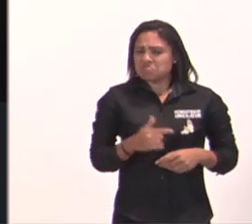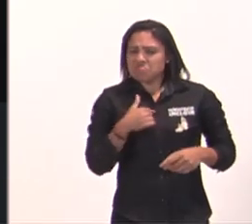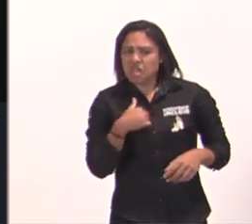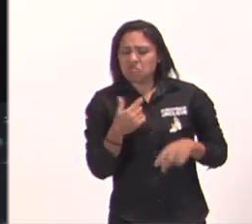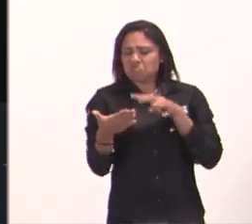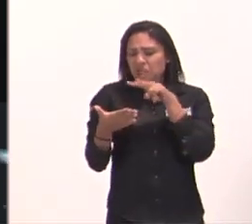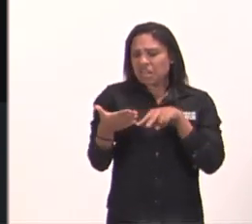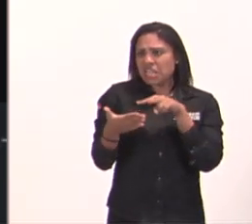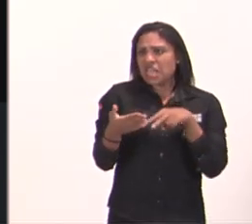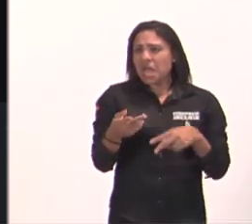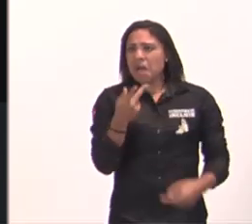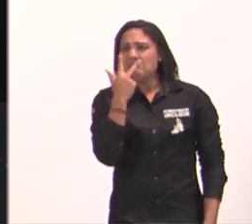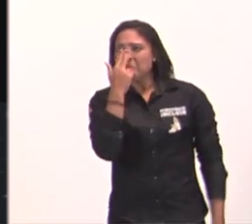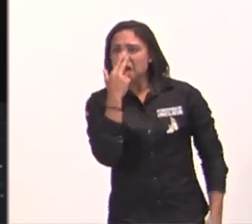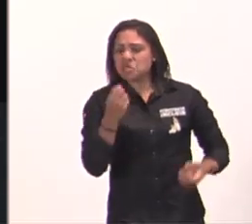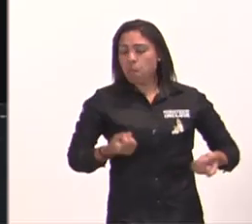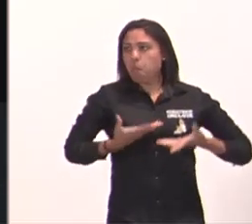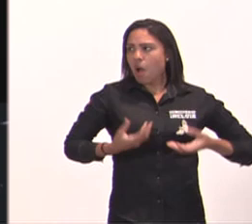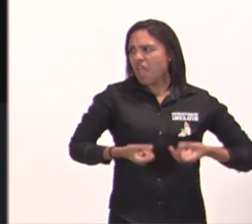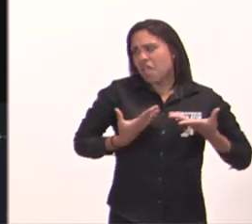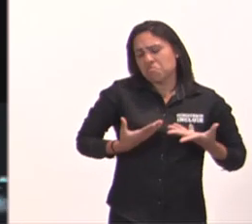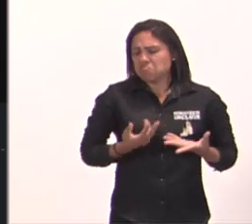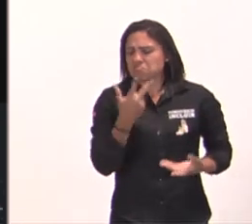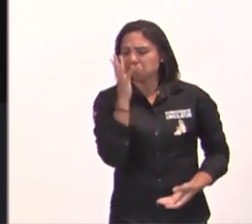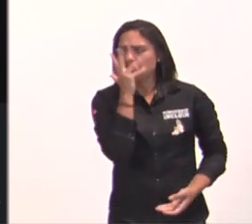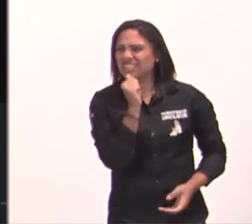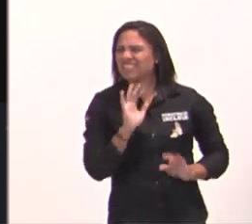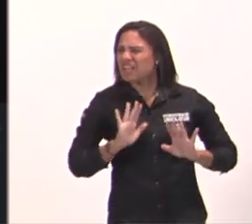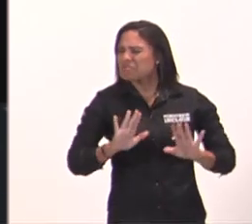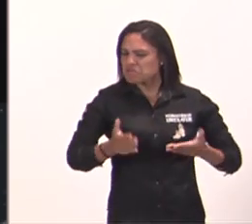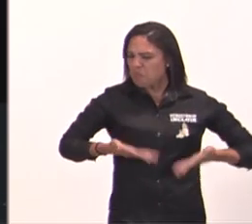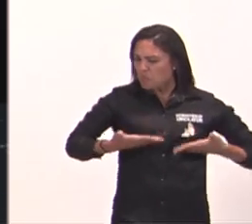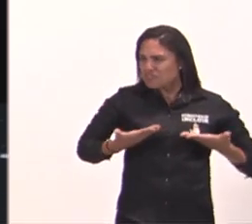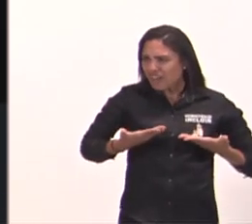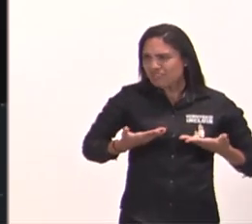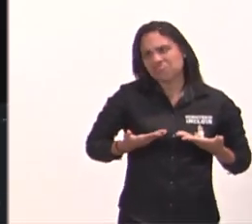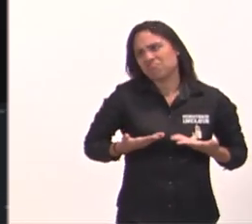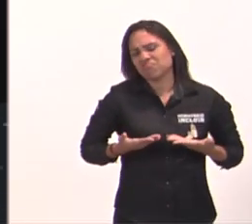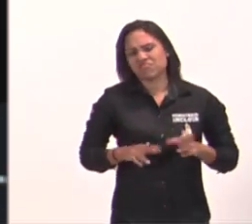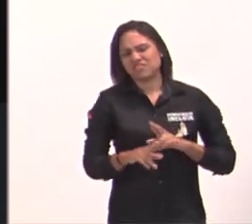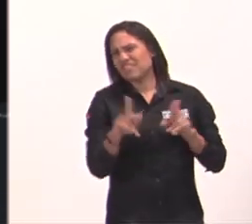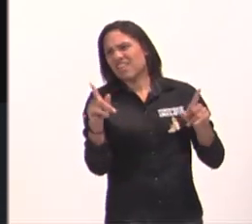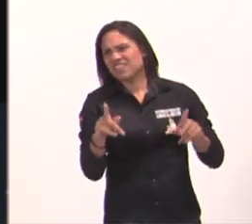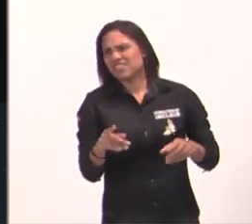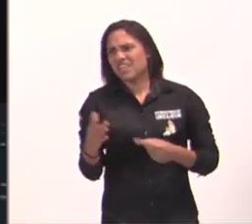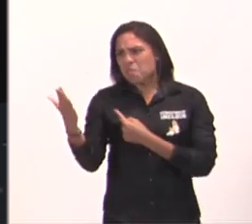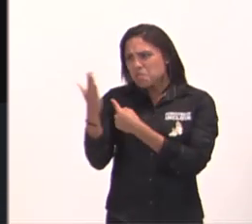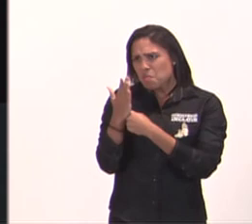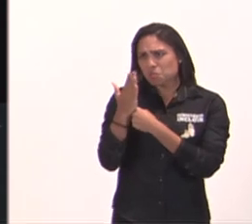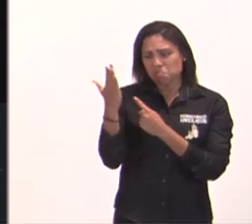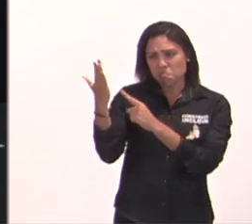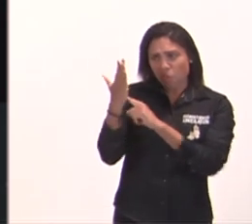poemazinho, uma poesiazinha bonita, mas não me mostrou o caminho, eu estou cheio de problema,